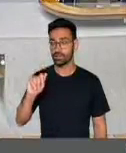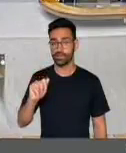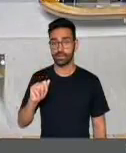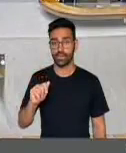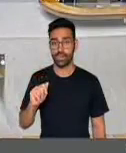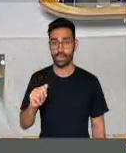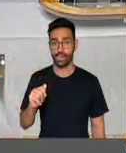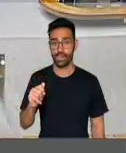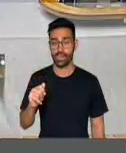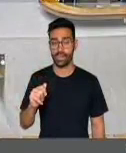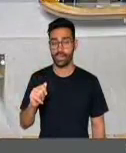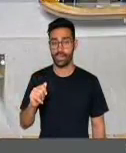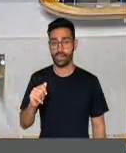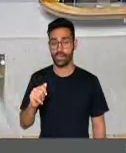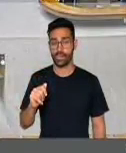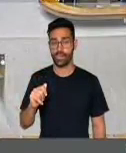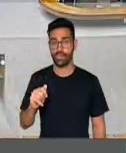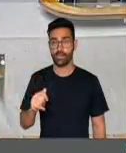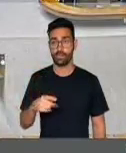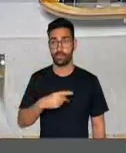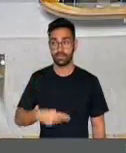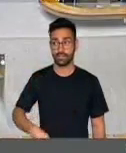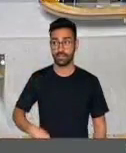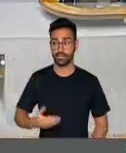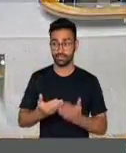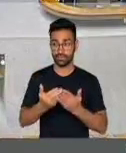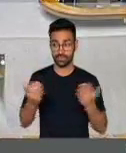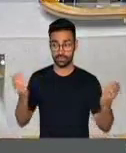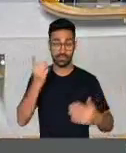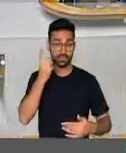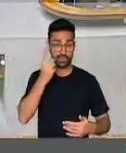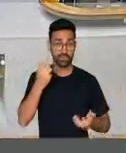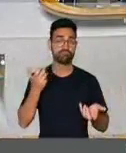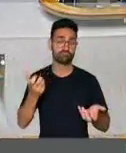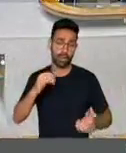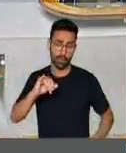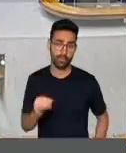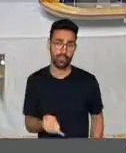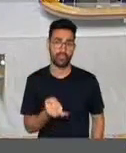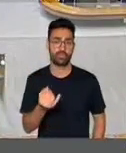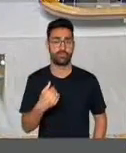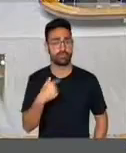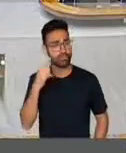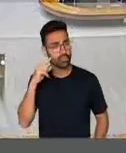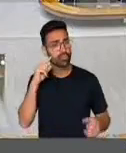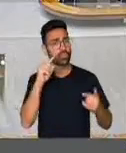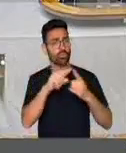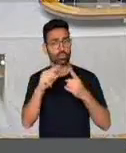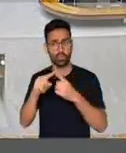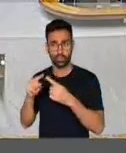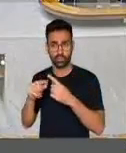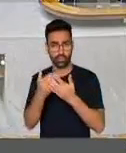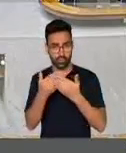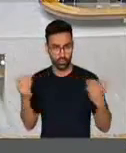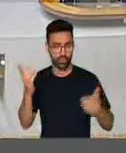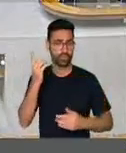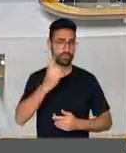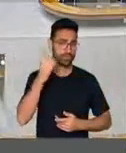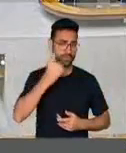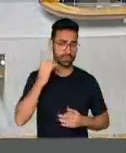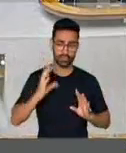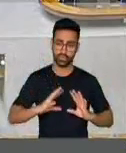Presidentes, senhoras e senhores deputados, eu quero aproveitar também para me associar aos demais deputados e deputadas que